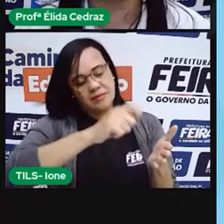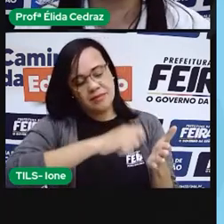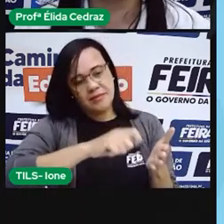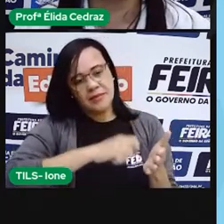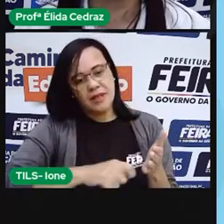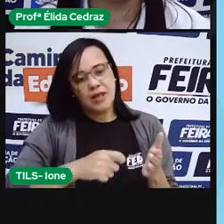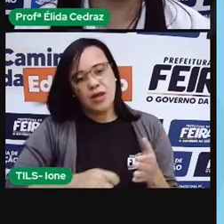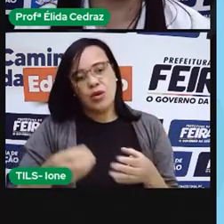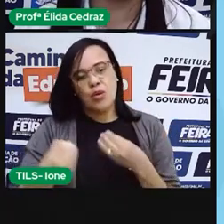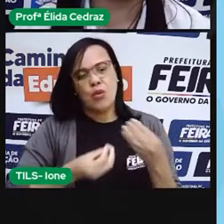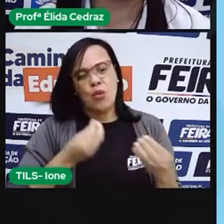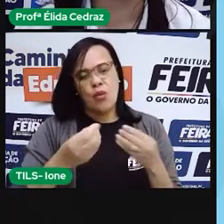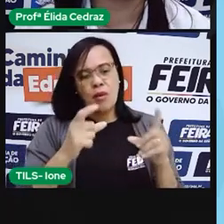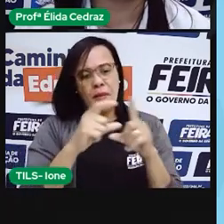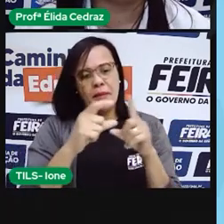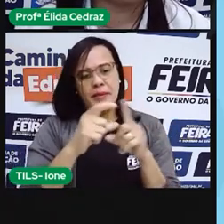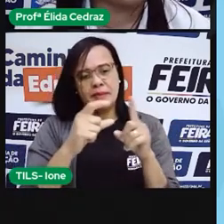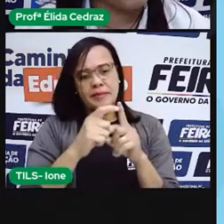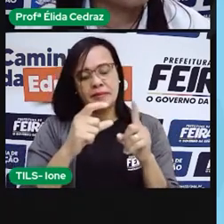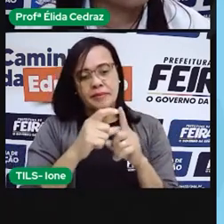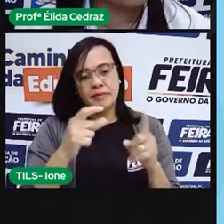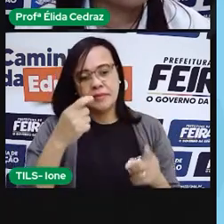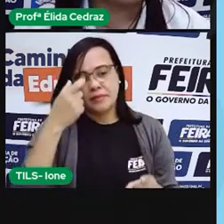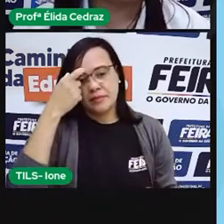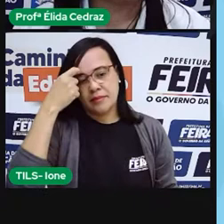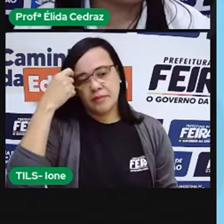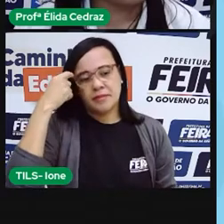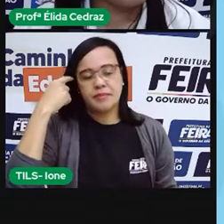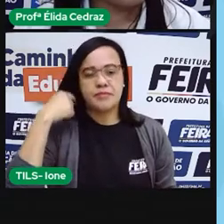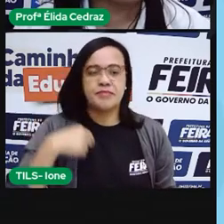escrevemos a palavra abacate. Abacate.